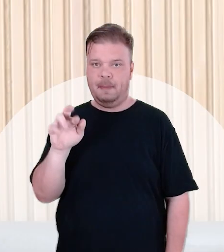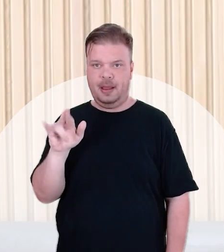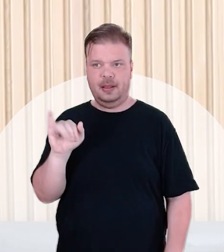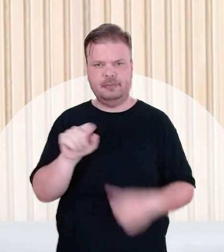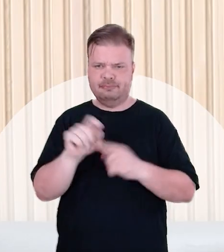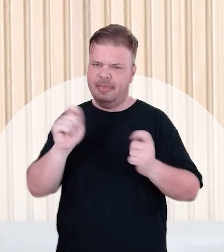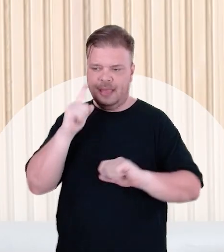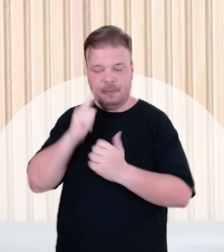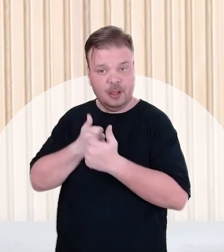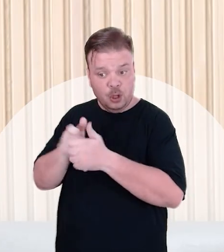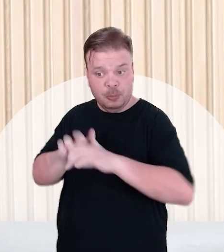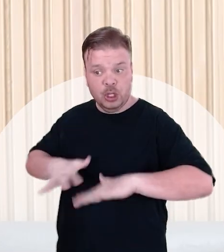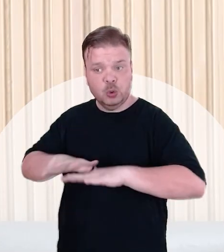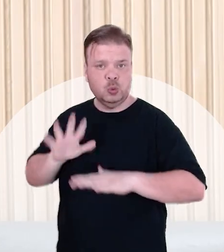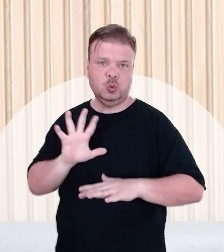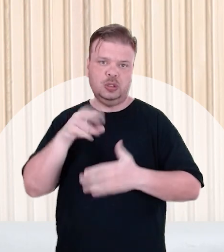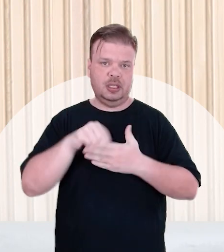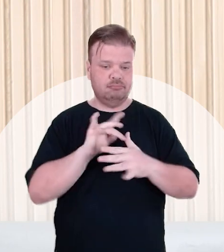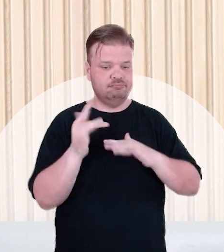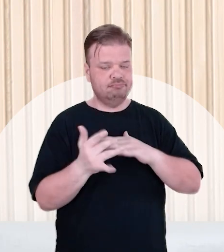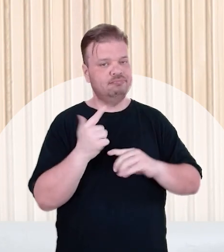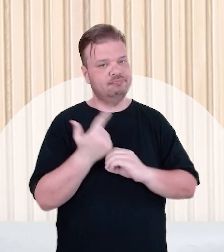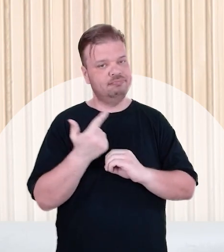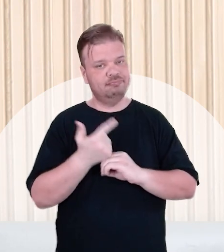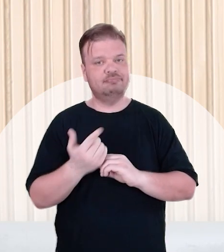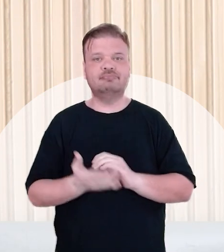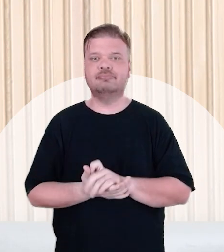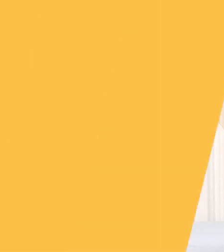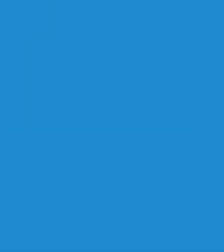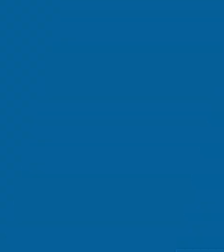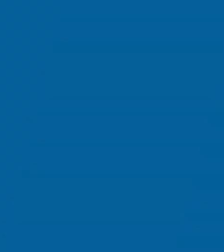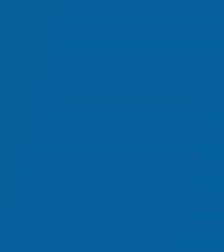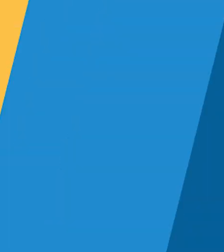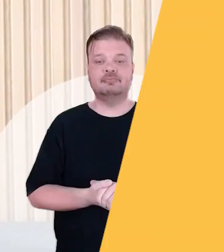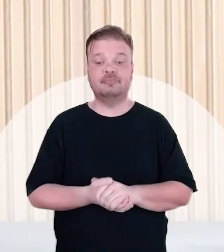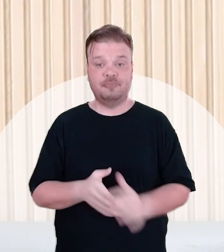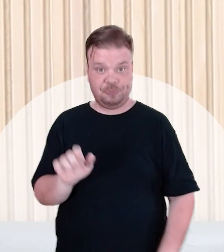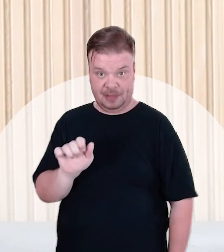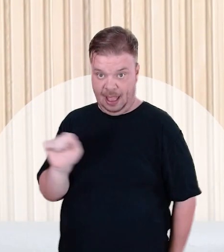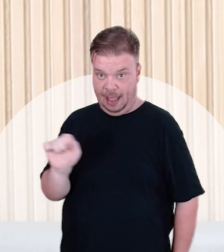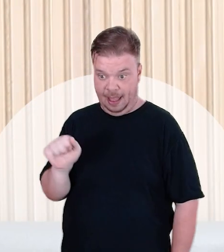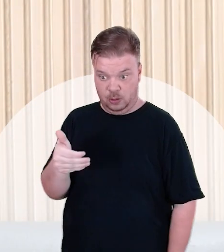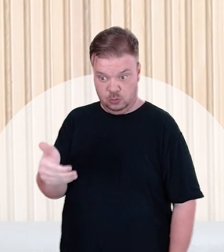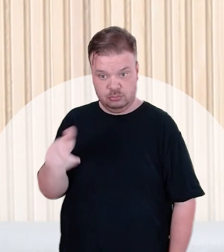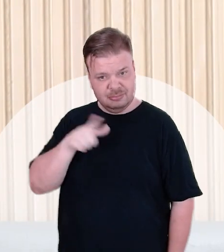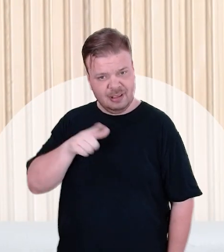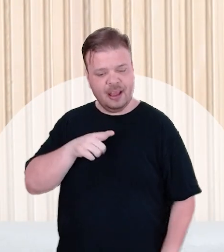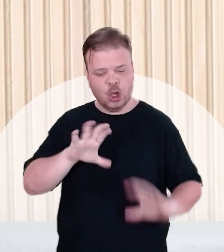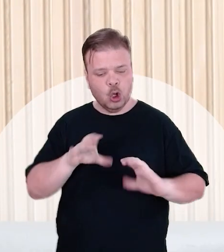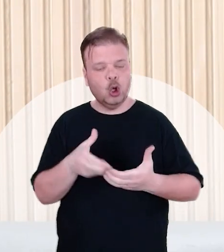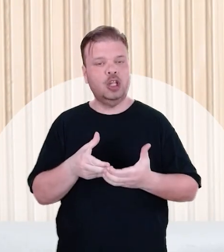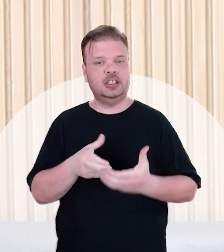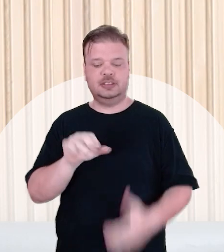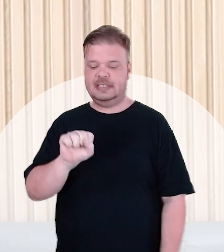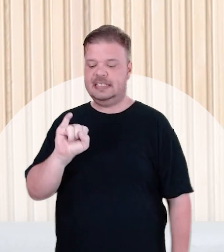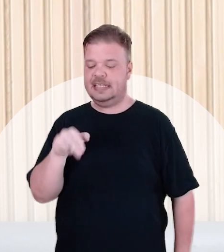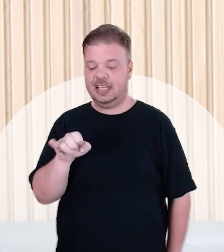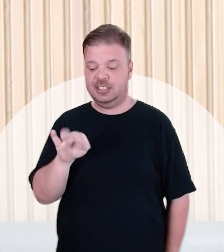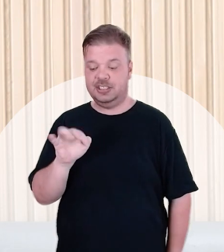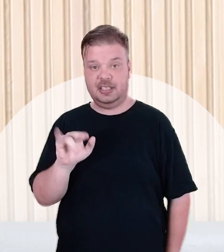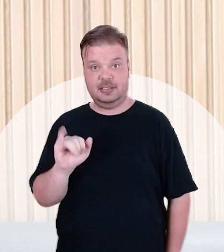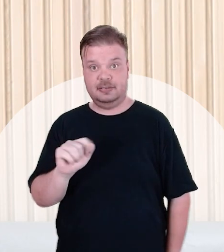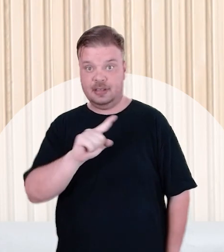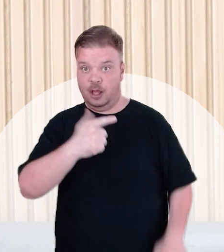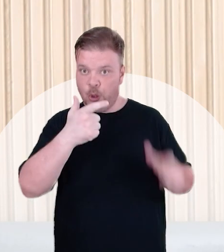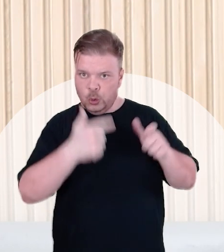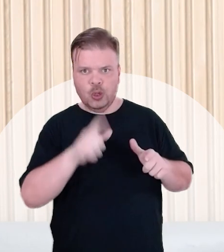Guarapari. Você pode acompanhar tudo pelas redes sociais do CP2. Em agosto, o Coletivo Sinestesia do